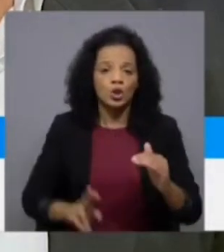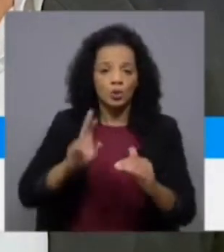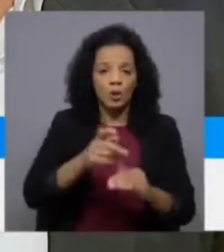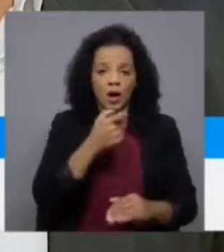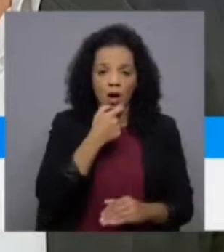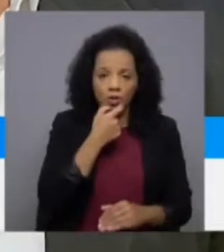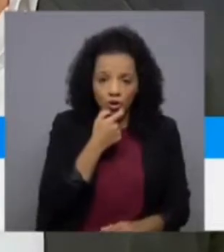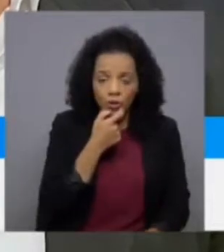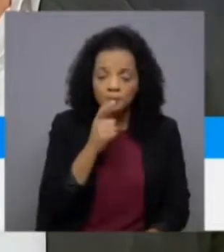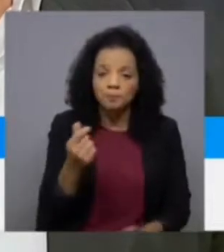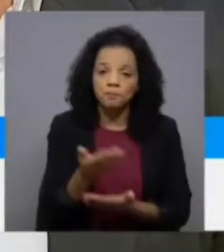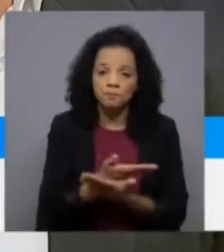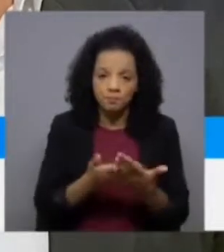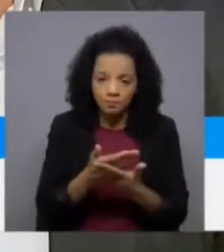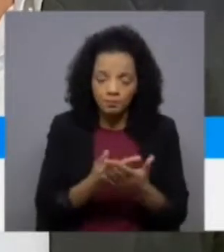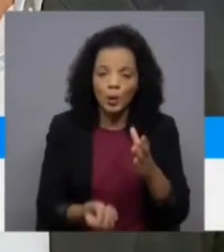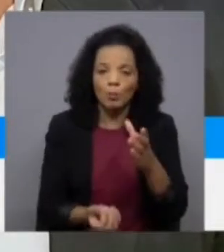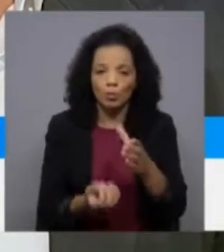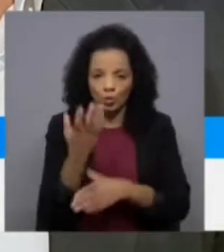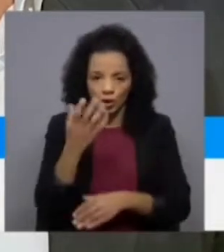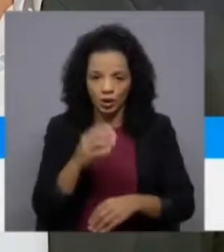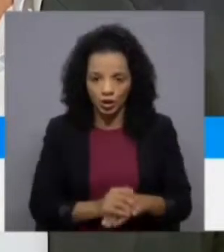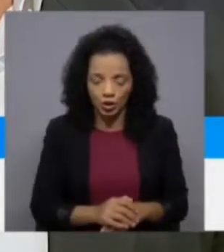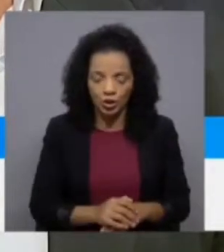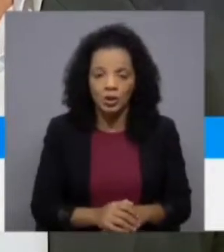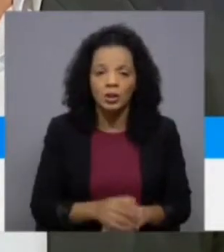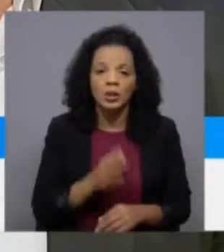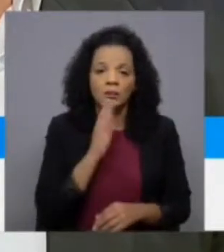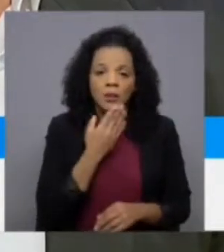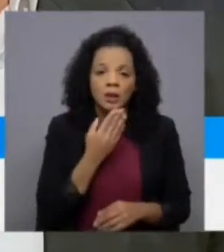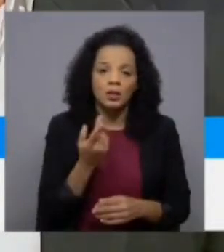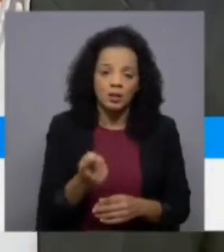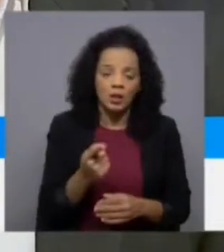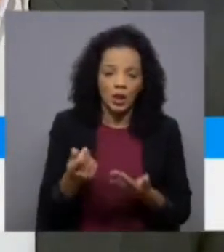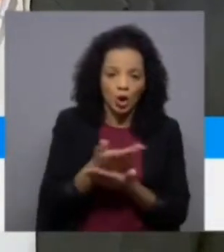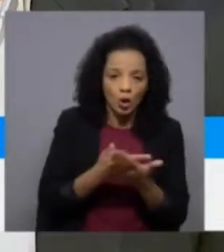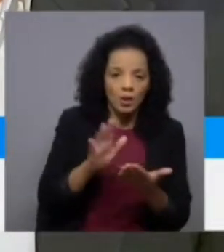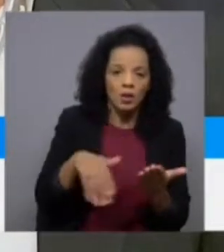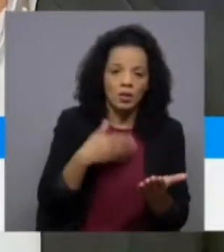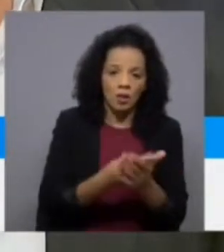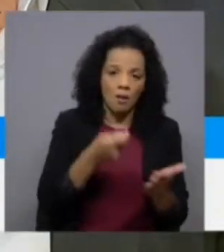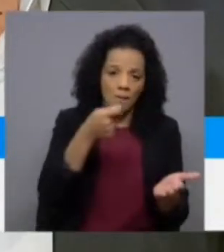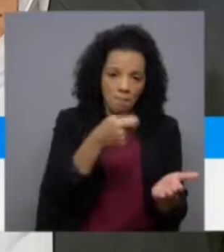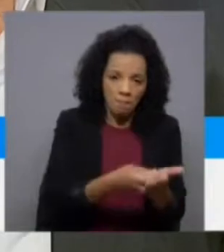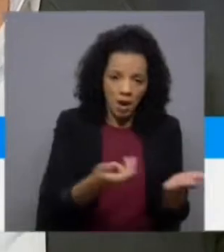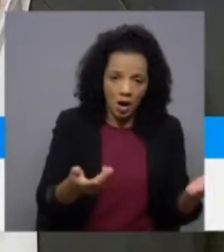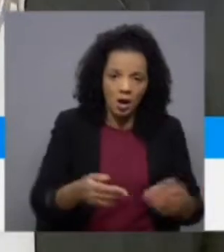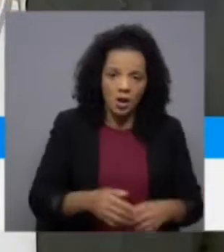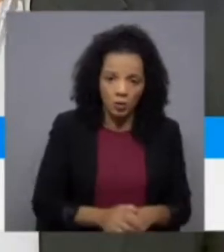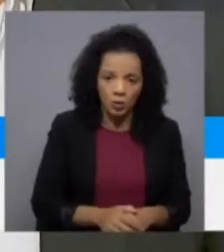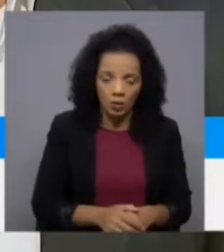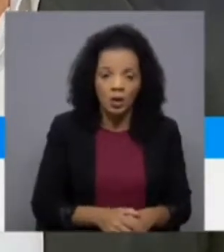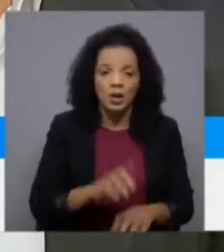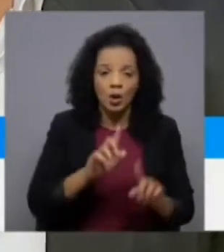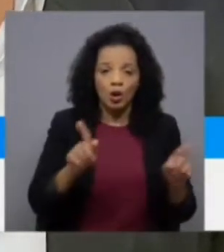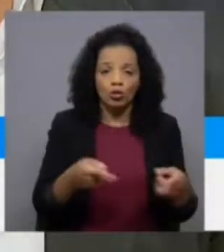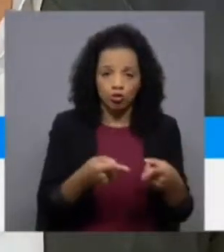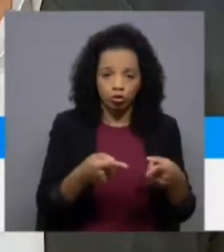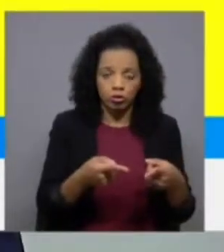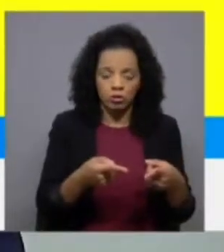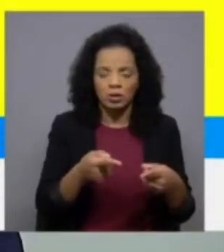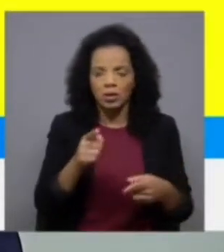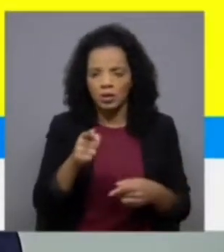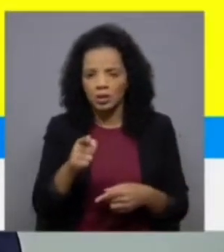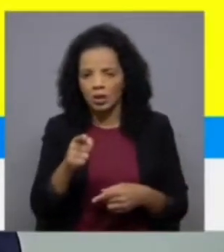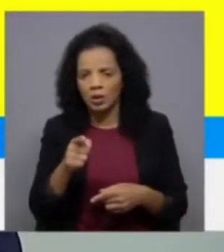à medida que a economia produz, à medida que a economia permite que seja pago. Agora, resumindo e concluído... um aumento por decreto,